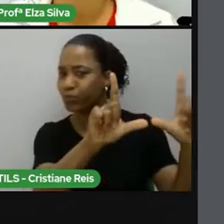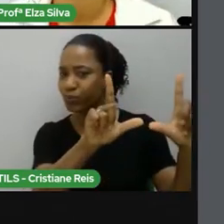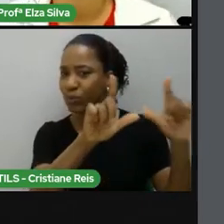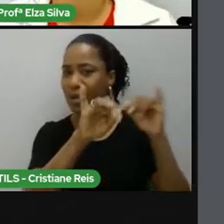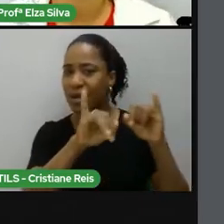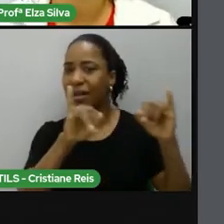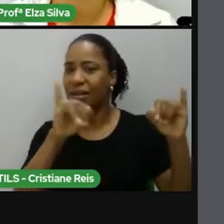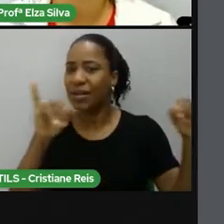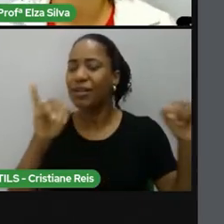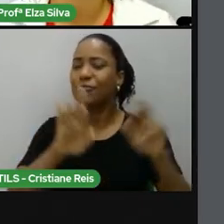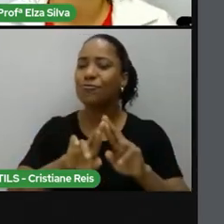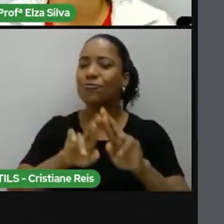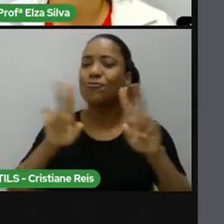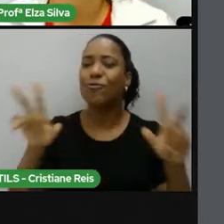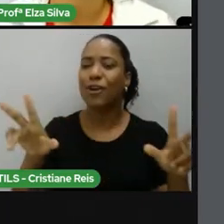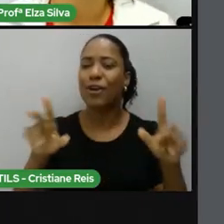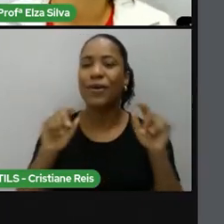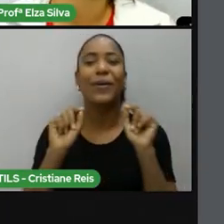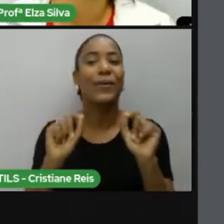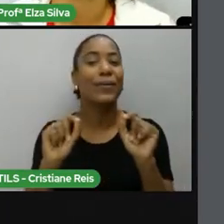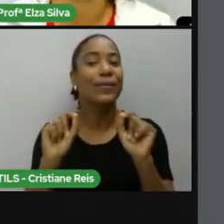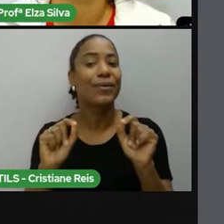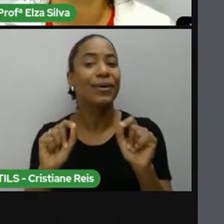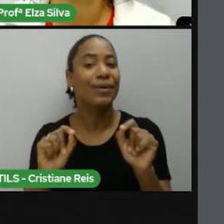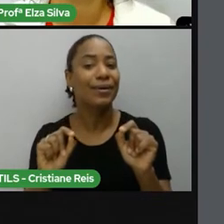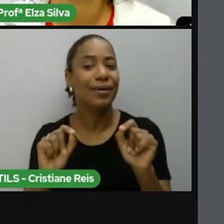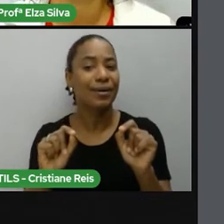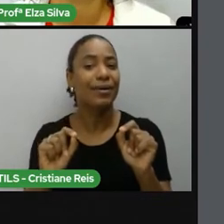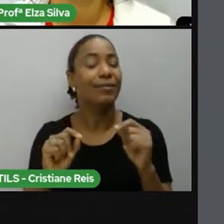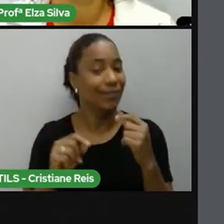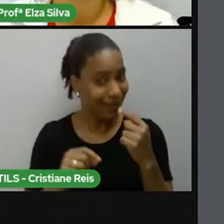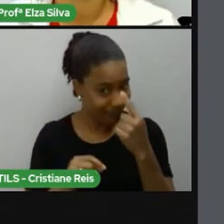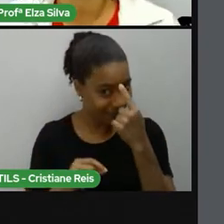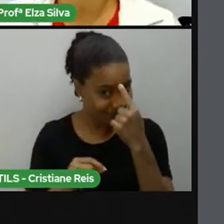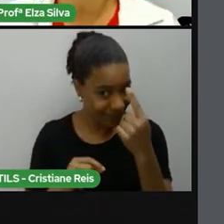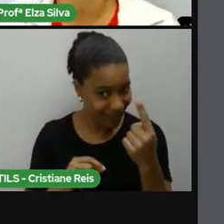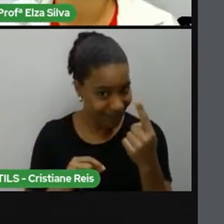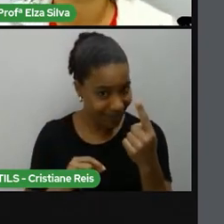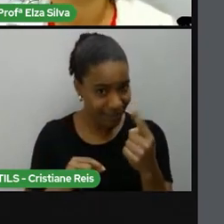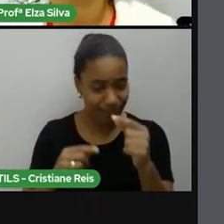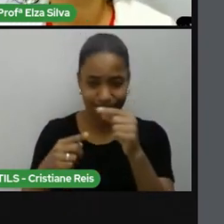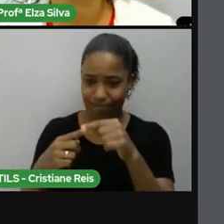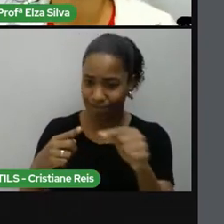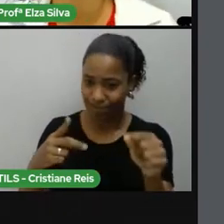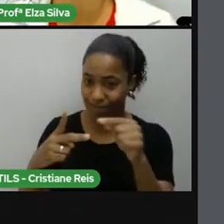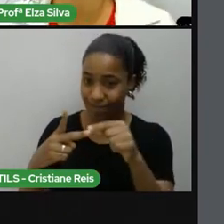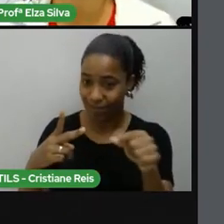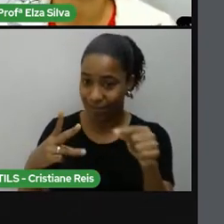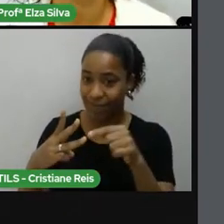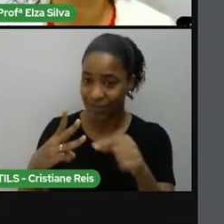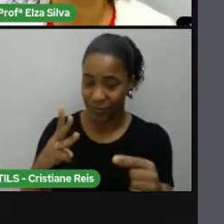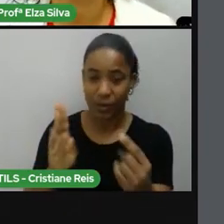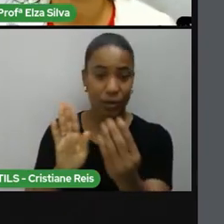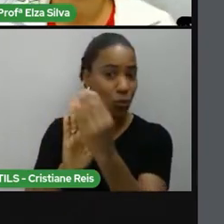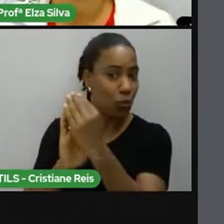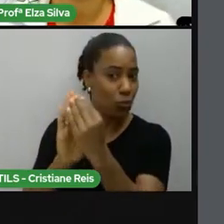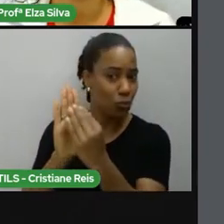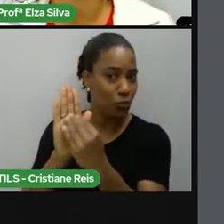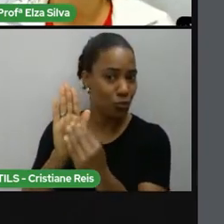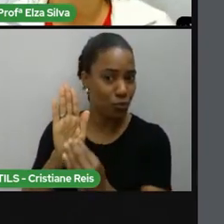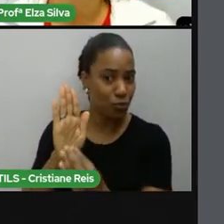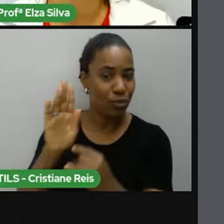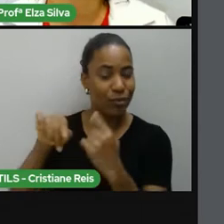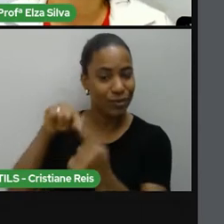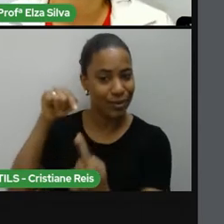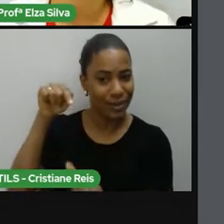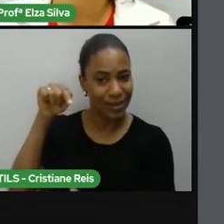Escrevam essas perguntas no caderno, pensem sobre elas e registrem o